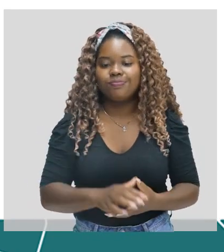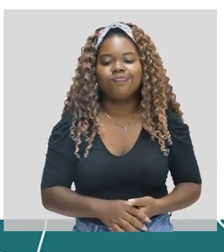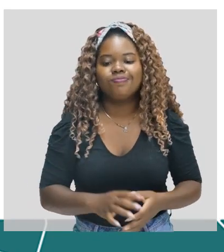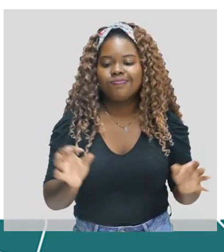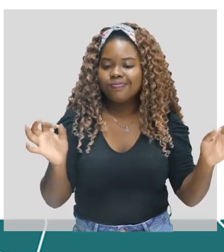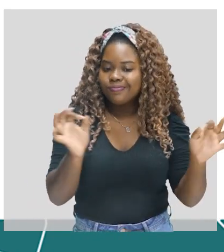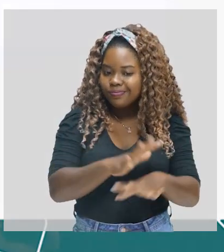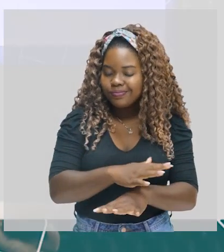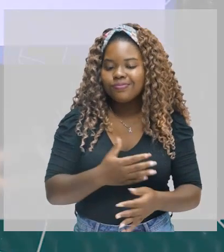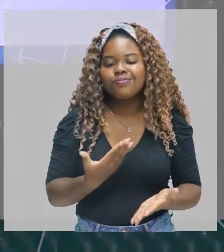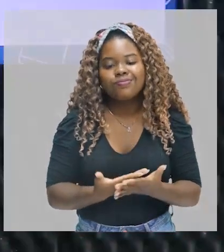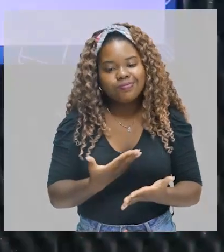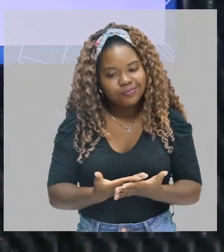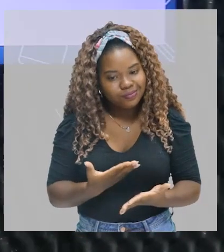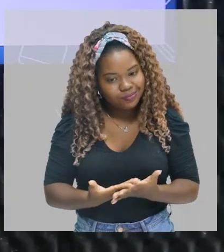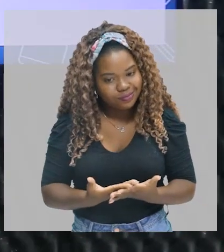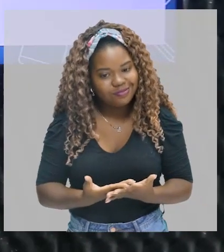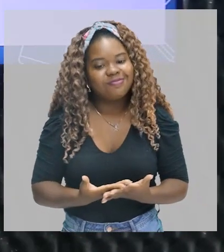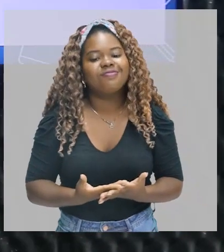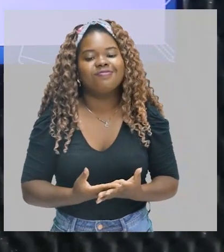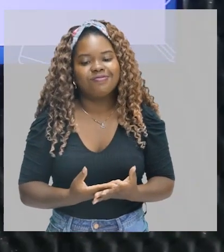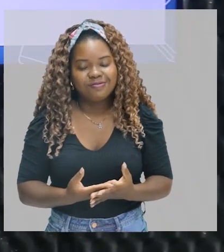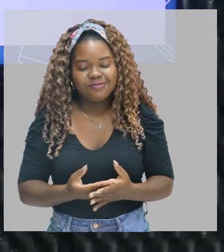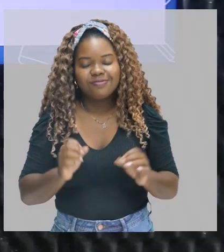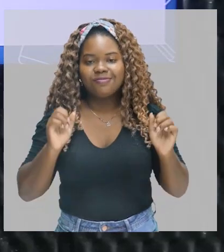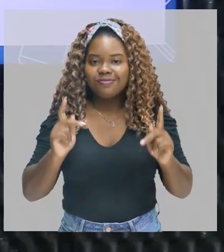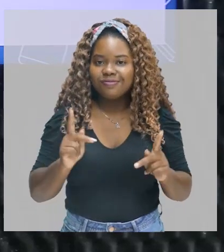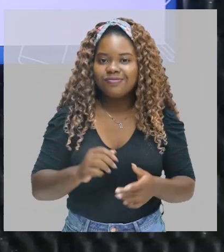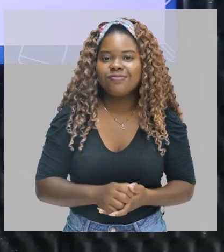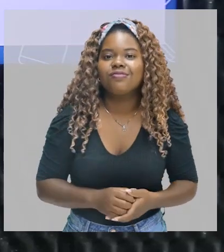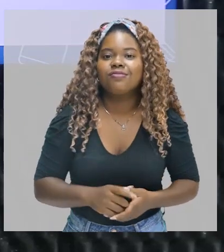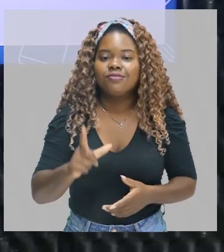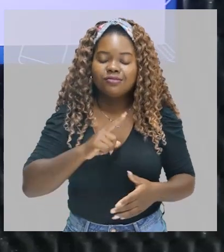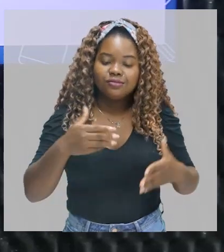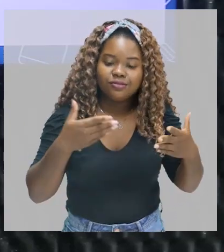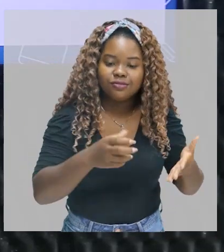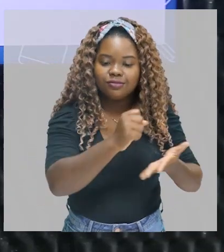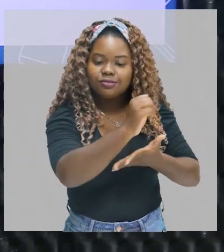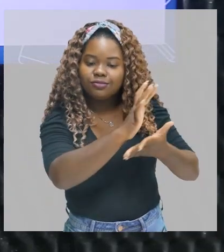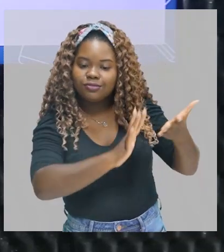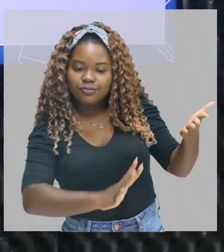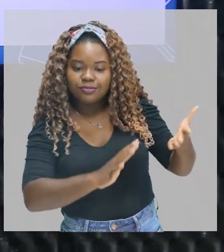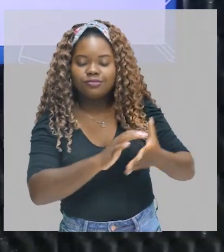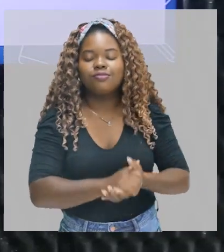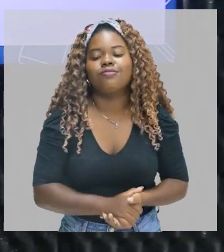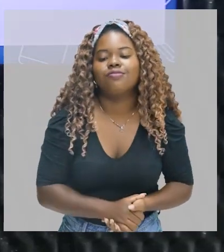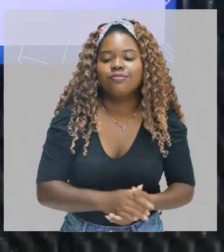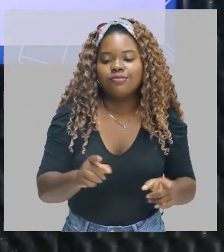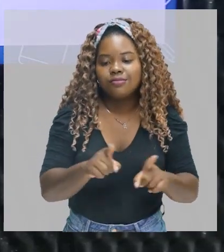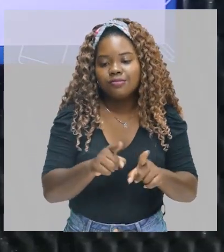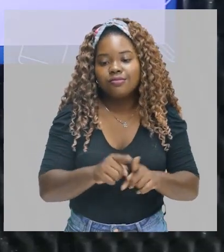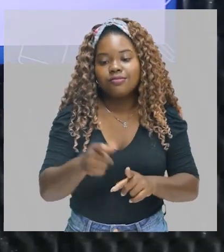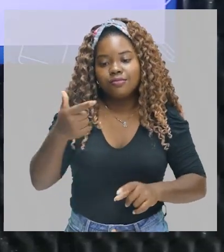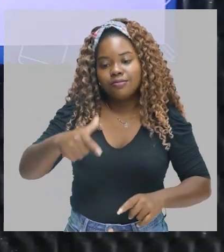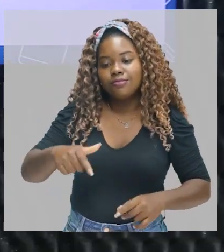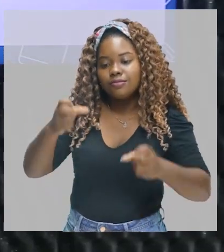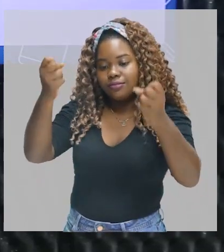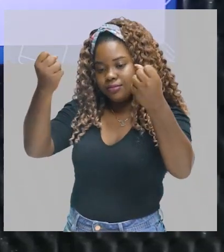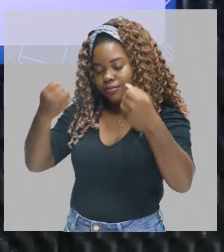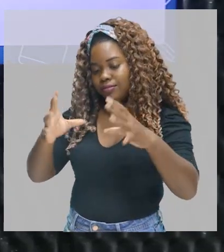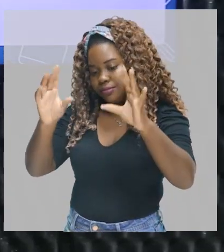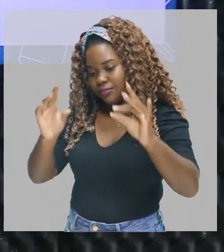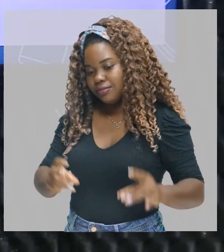Bom, gente. A nossa aula vai ficando por aqui. Nós trabalhamos hoje os exercícios, falamos de novo de romantismo,